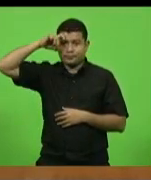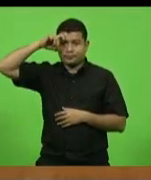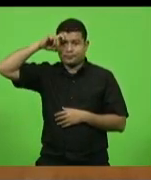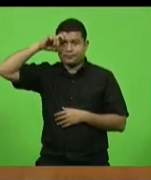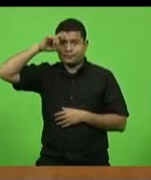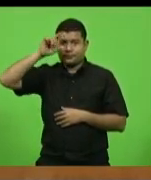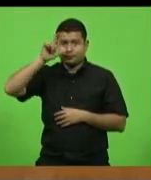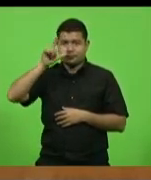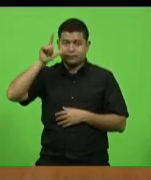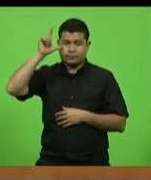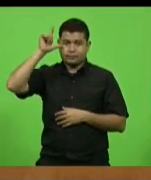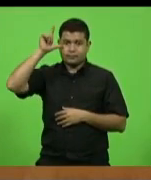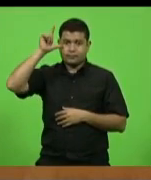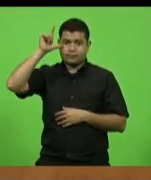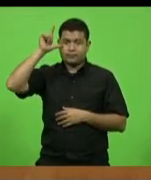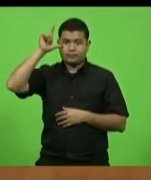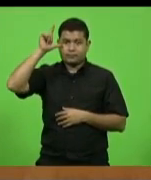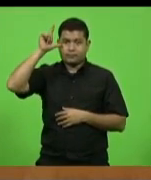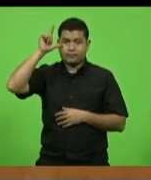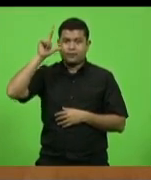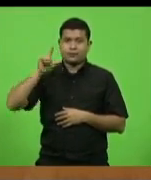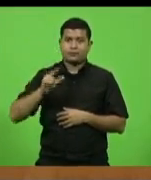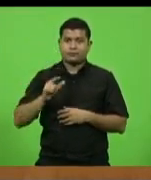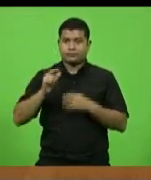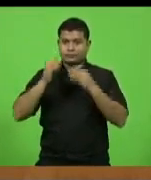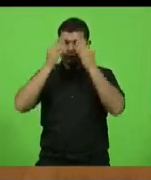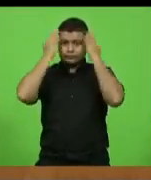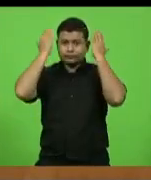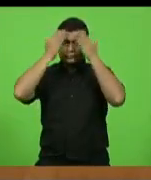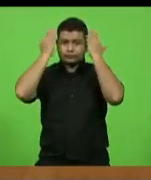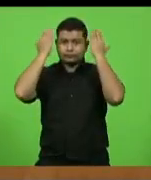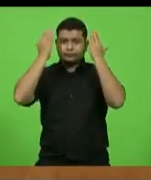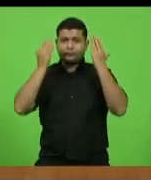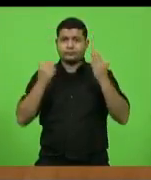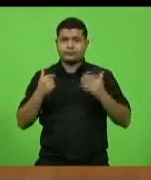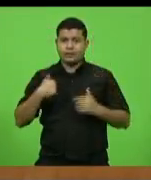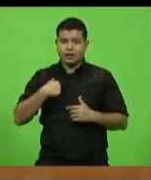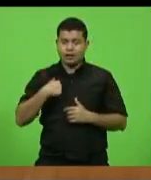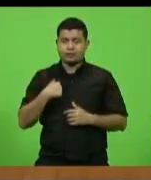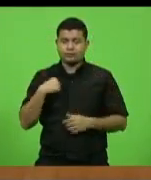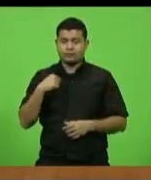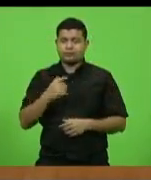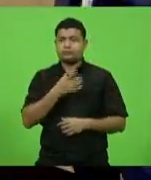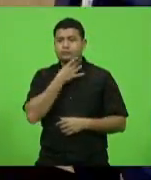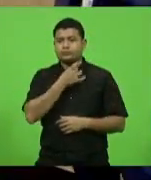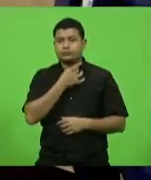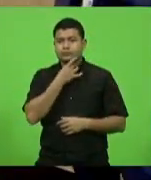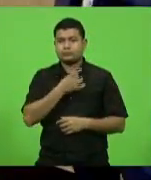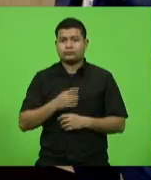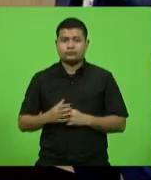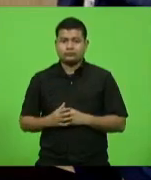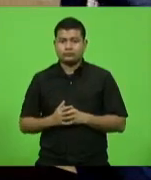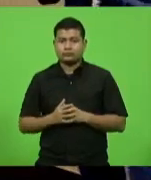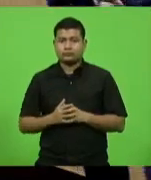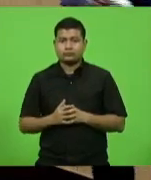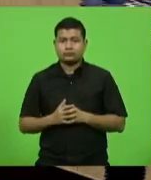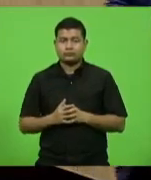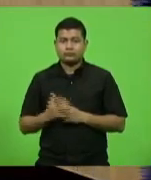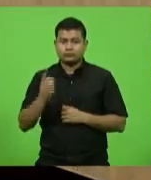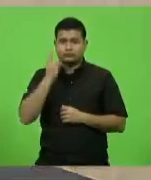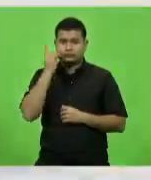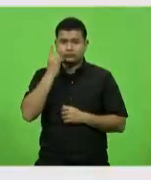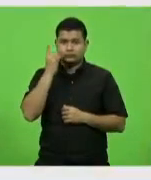no deputado Laércio Schuster, Zé Milton e esse deputado, Cobalquini. Deputado Valdir